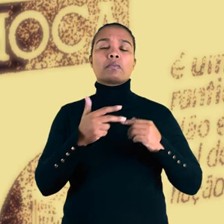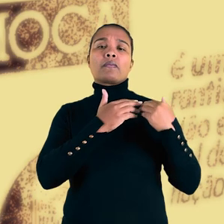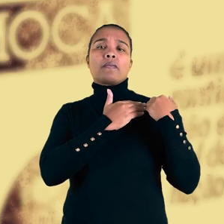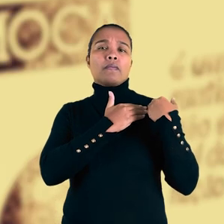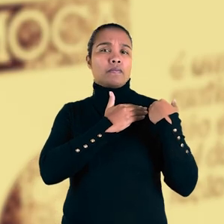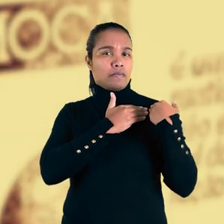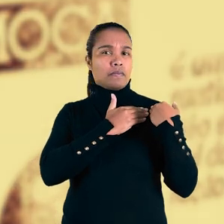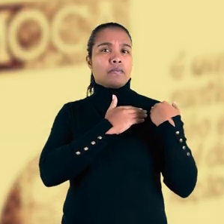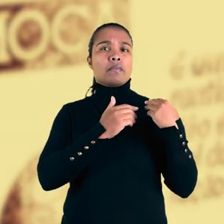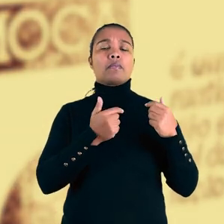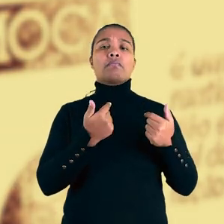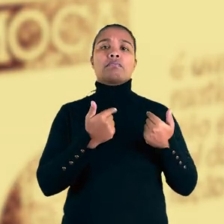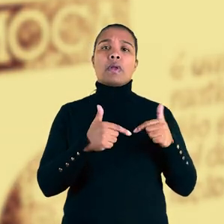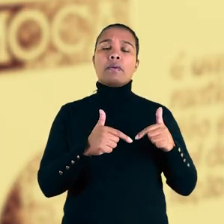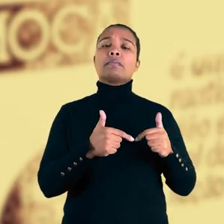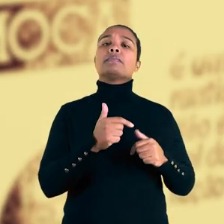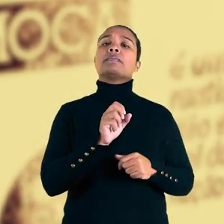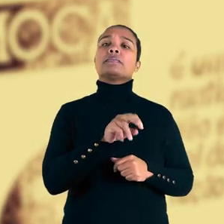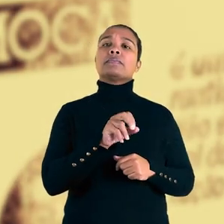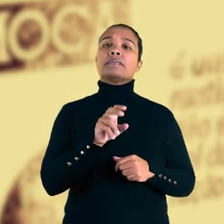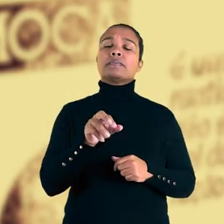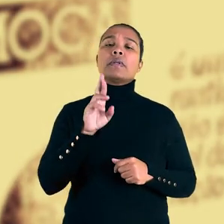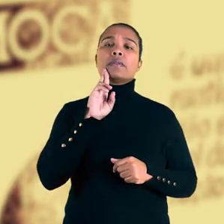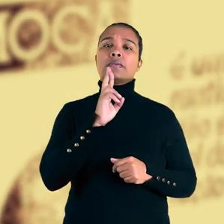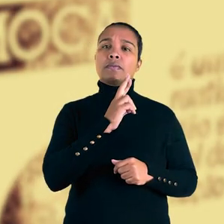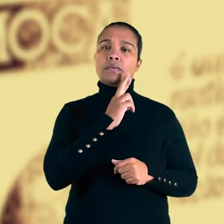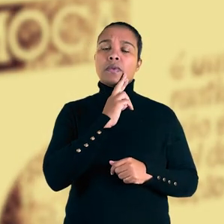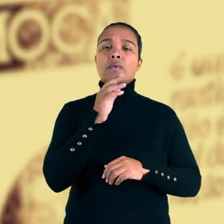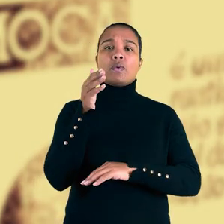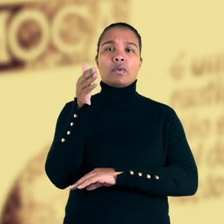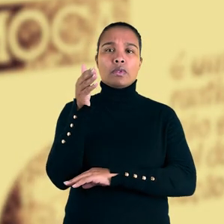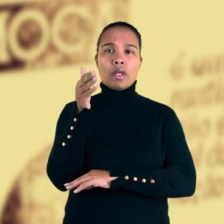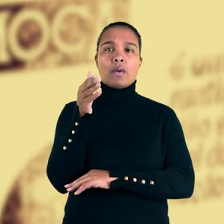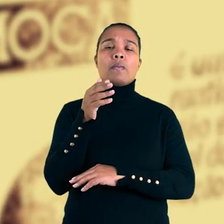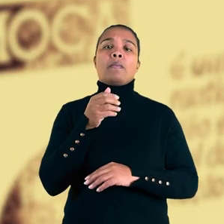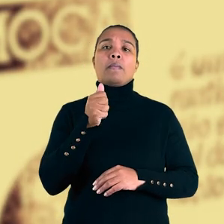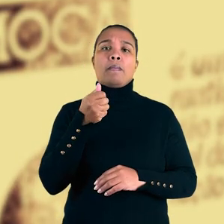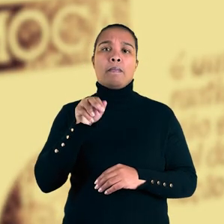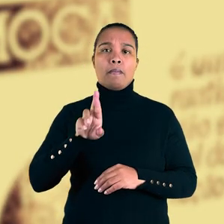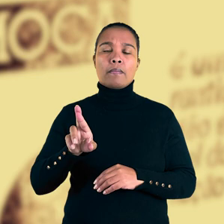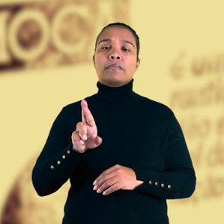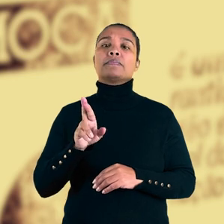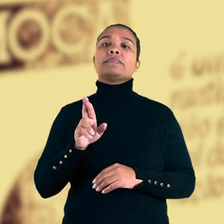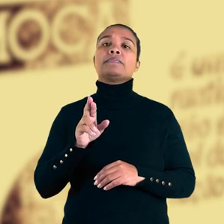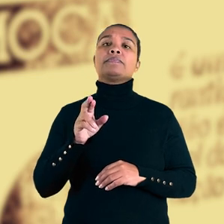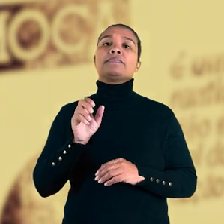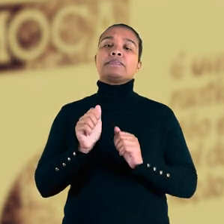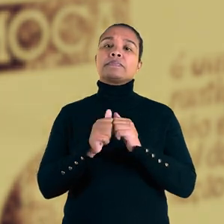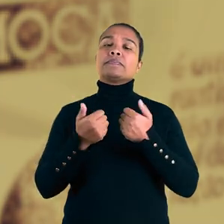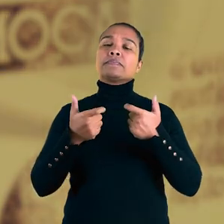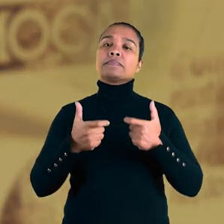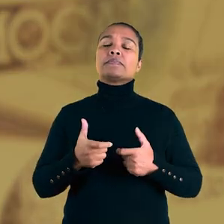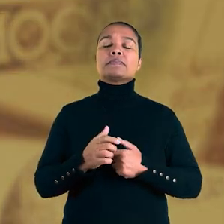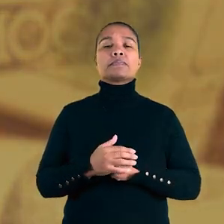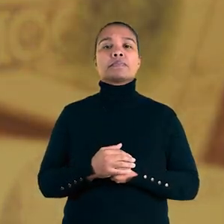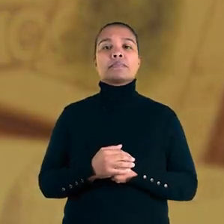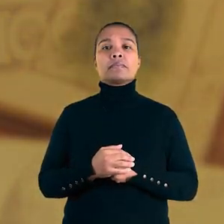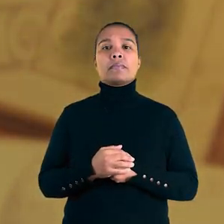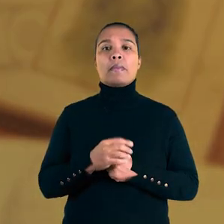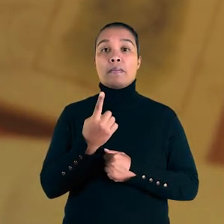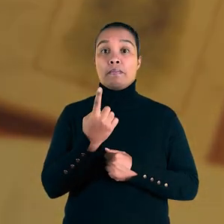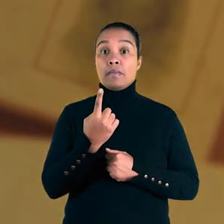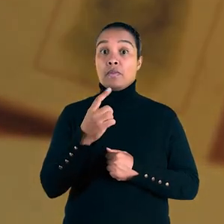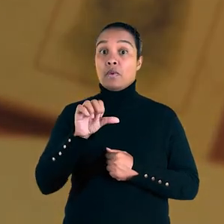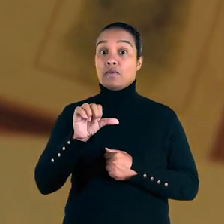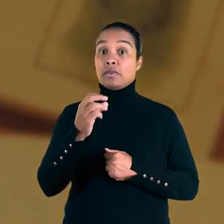era responsável pelas questões de empregados de hotéis, restaurantes, bares e padarias. Em novembro